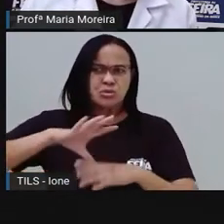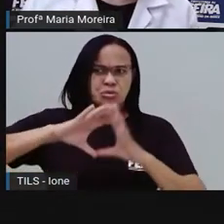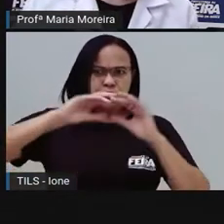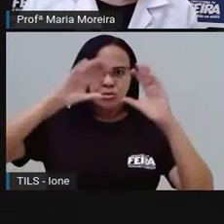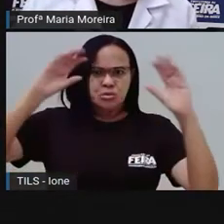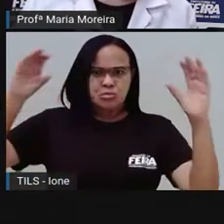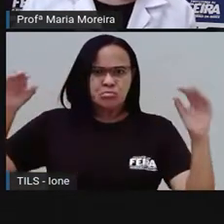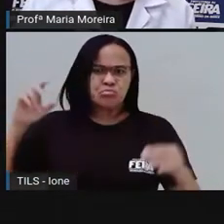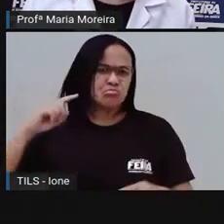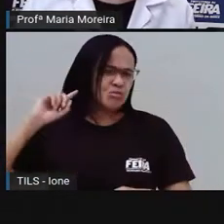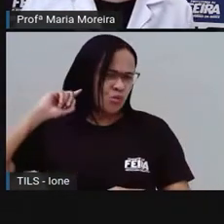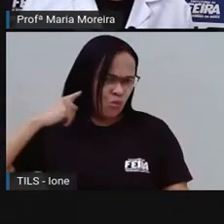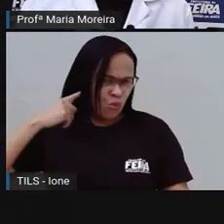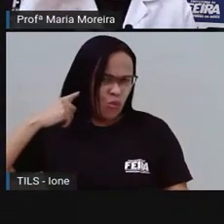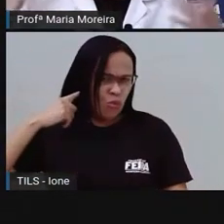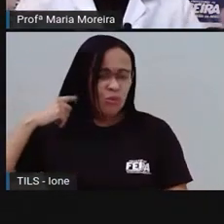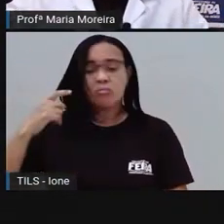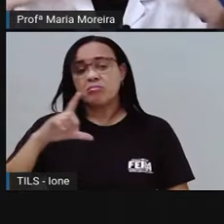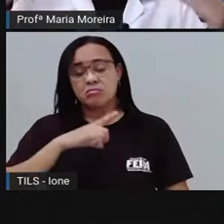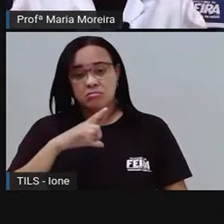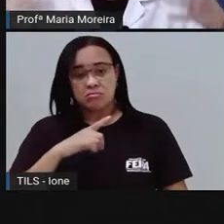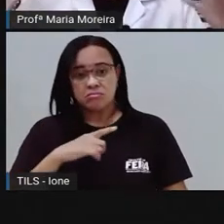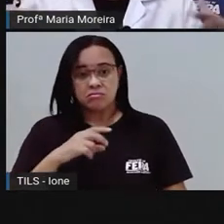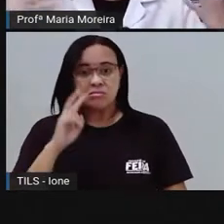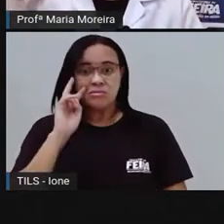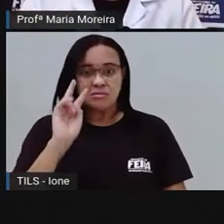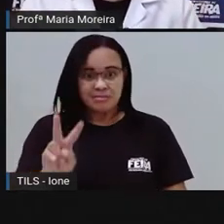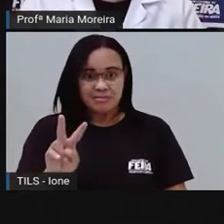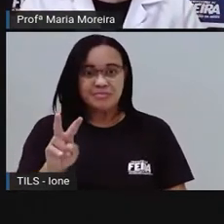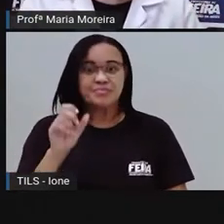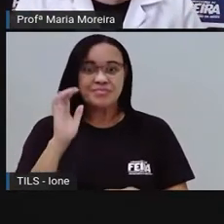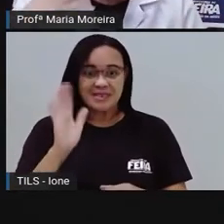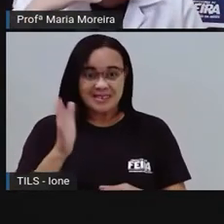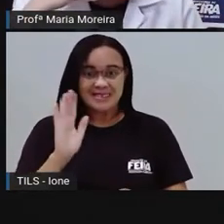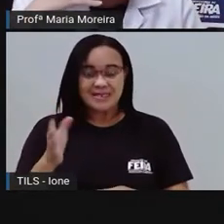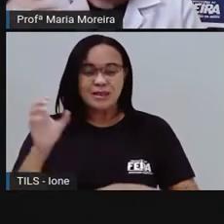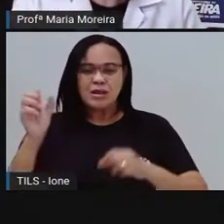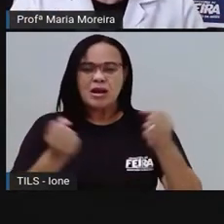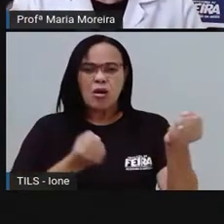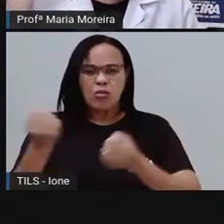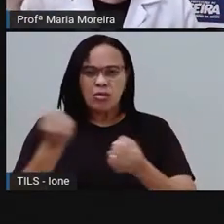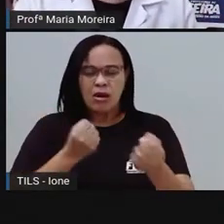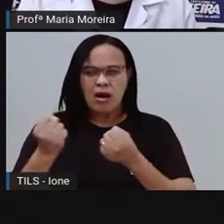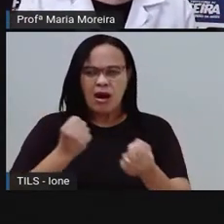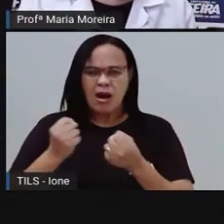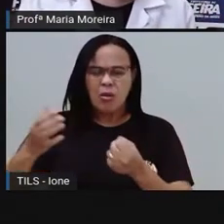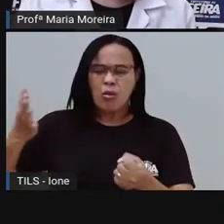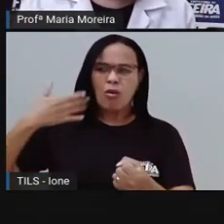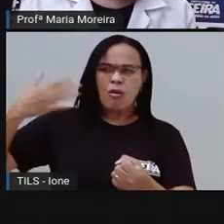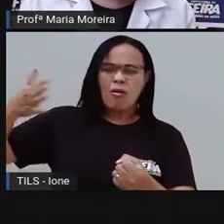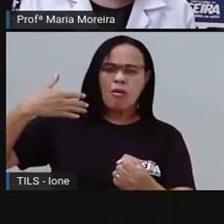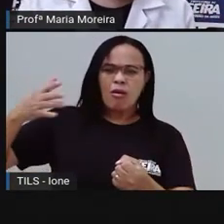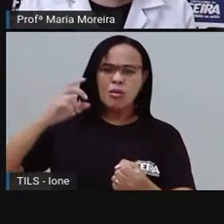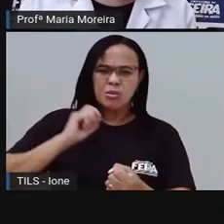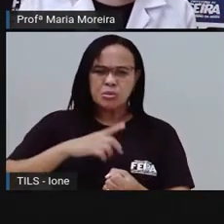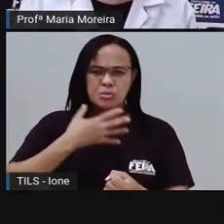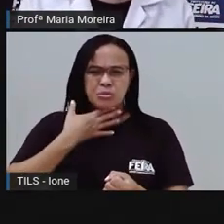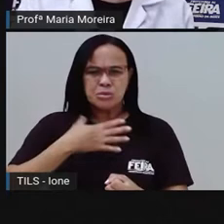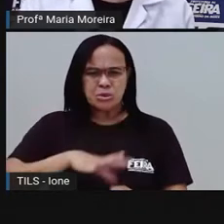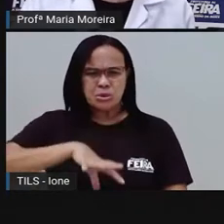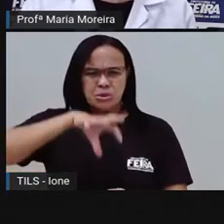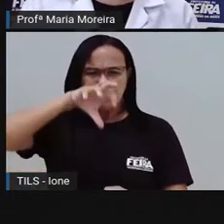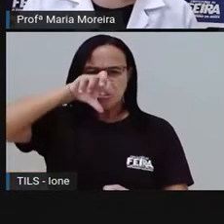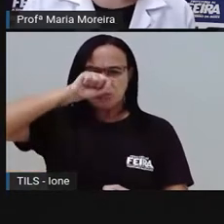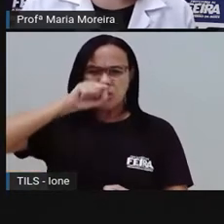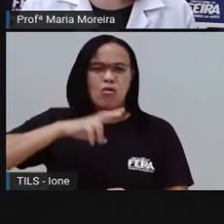né? Que nunca passou por uma situação de passar aquele carro, aquele ar, aquela fumaça e você faz... Porque o cheiro é forte demais ou o fedor,